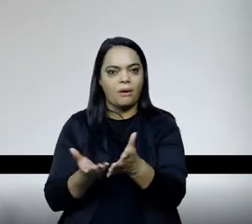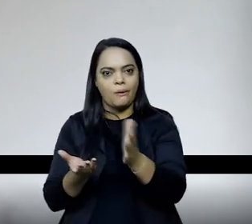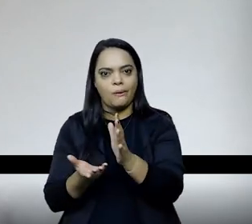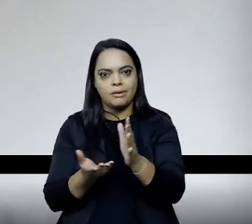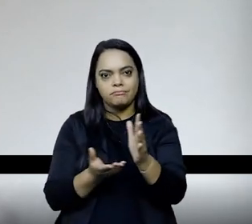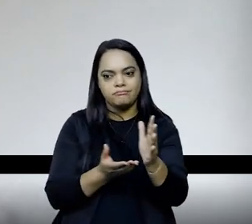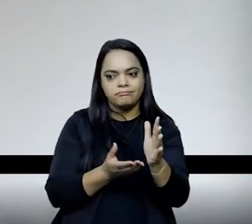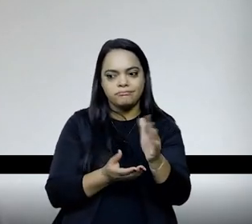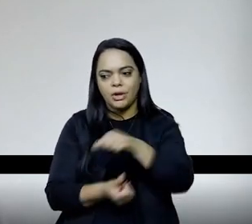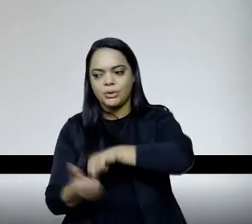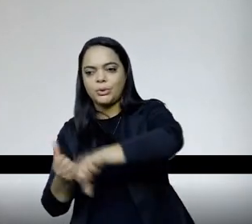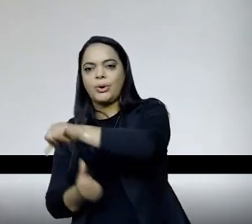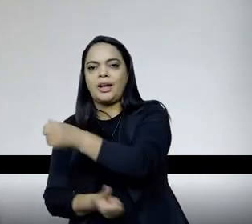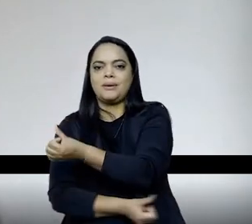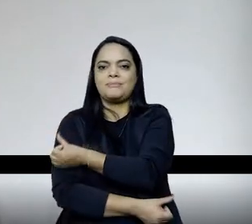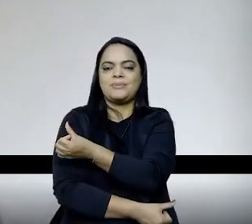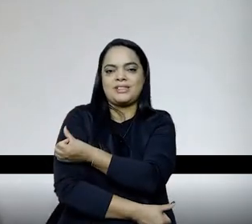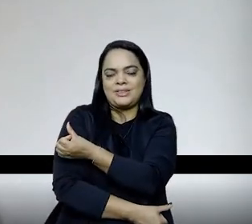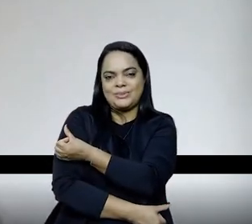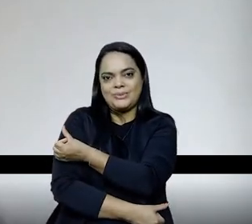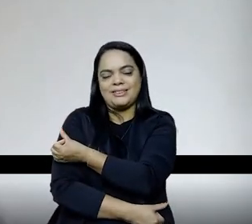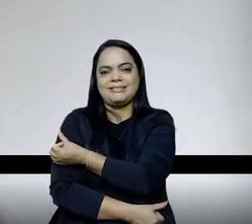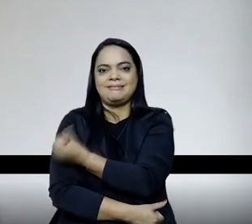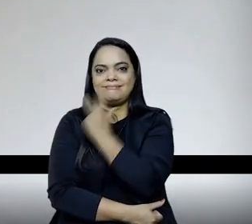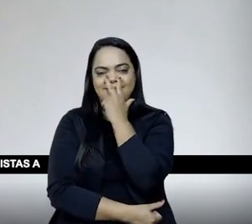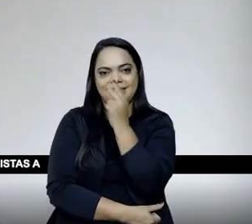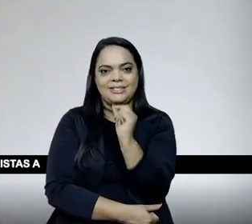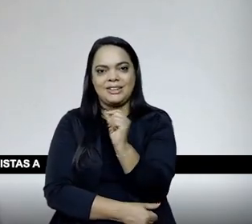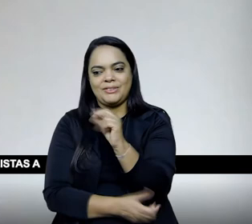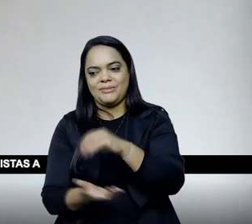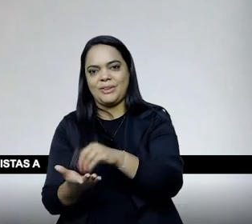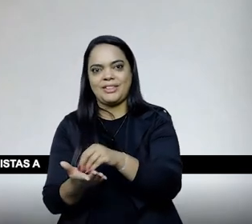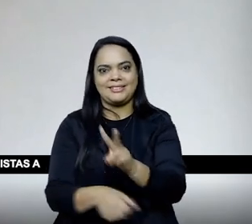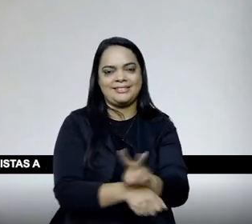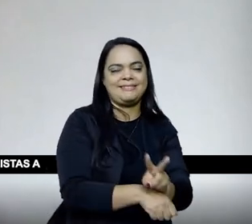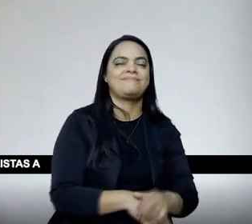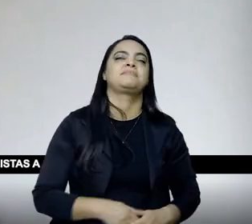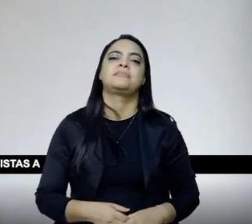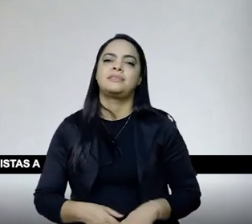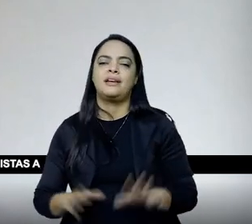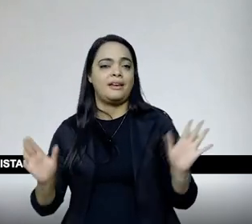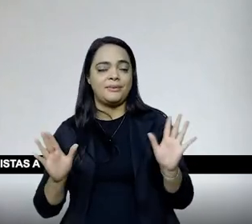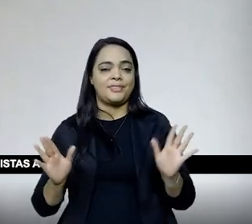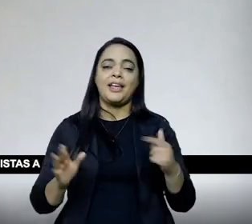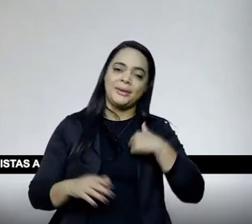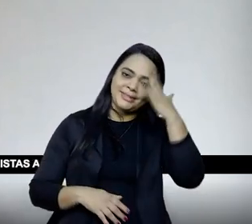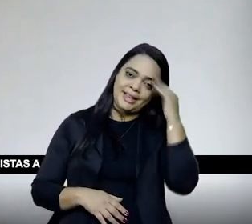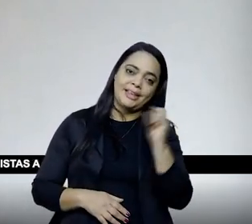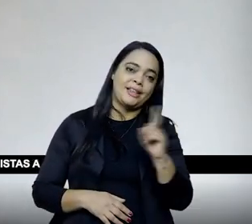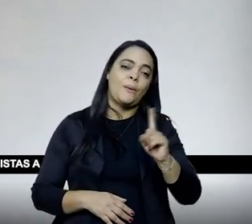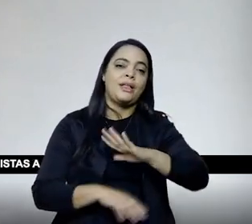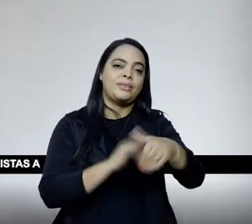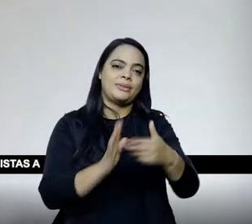descuido, para um outro tipo de coisa a partir do sexto ano. é claro, eu estou generalizando, né? Nem sempre as